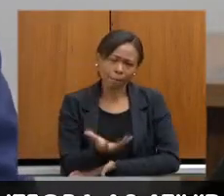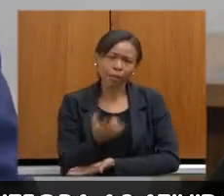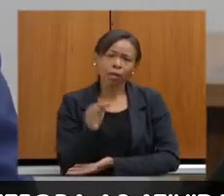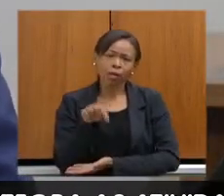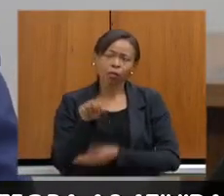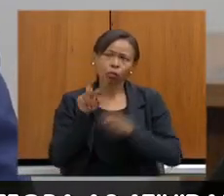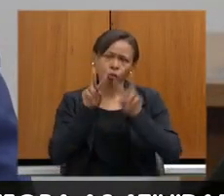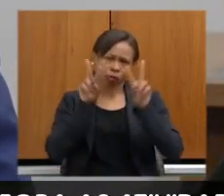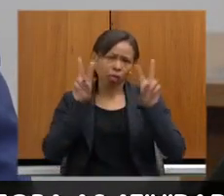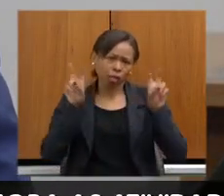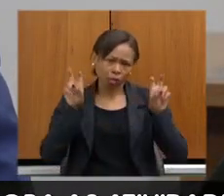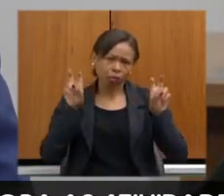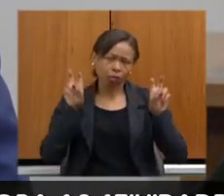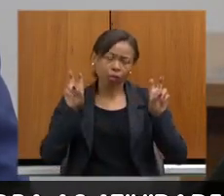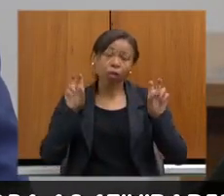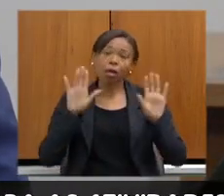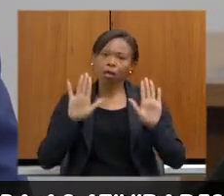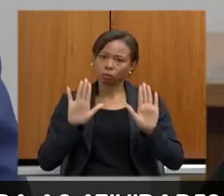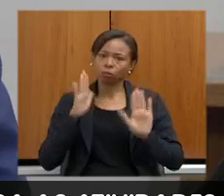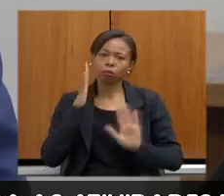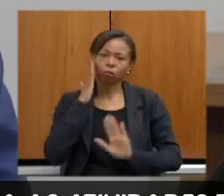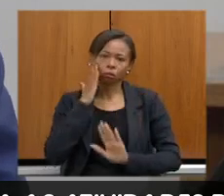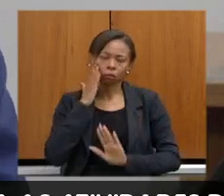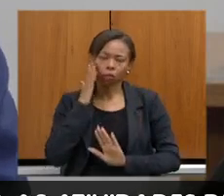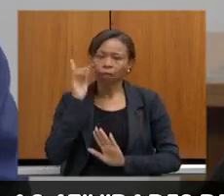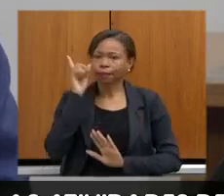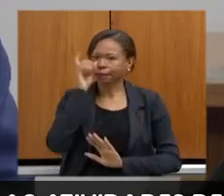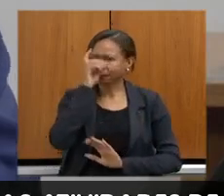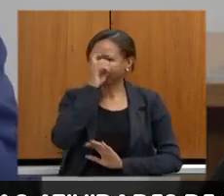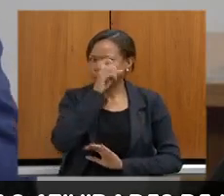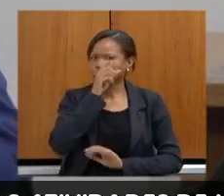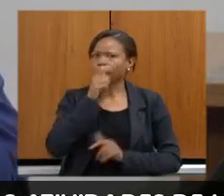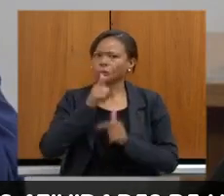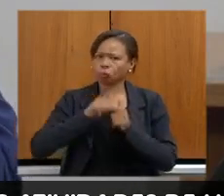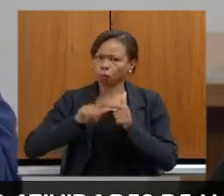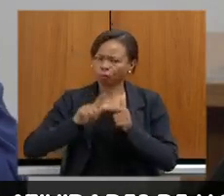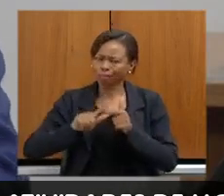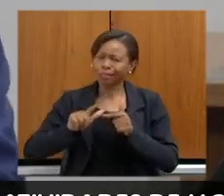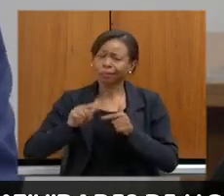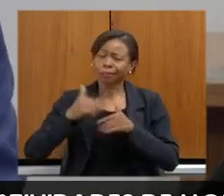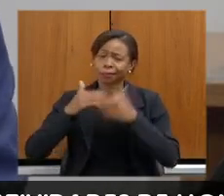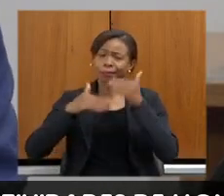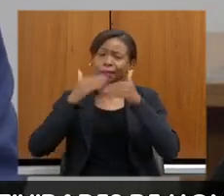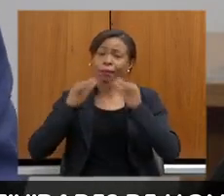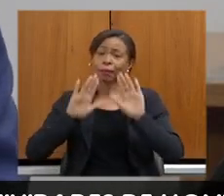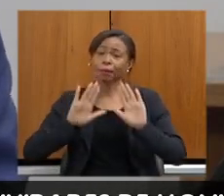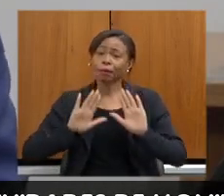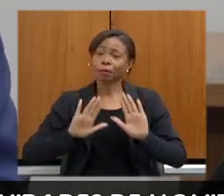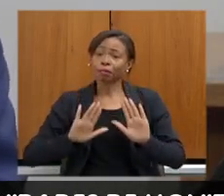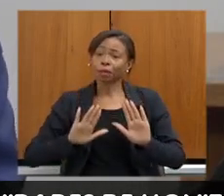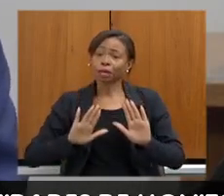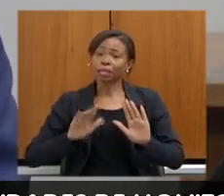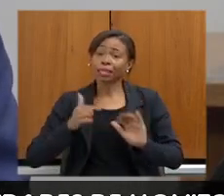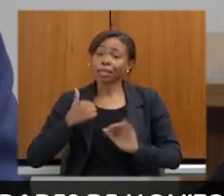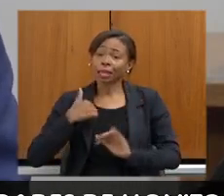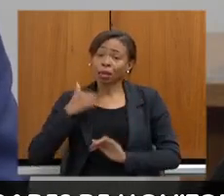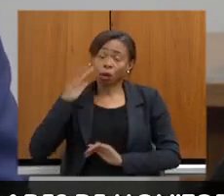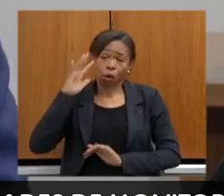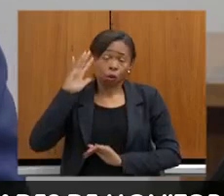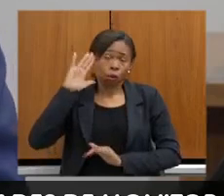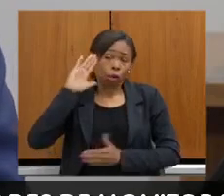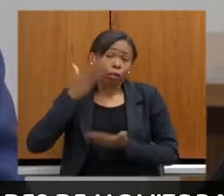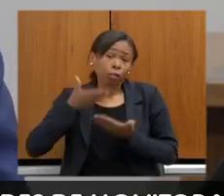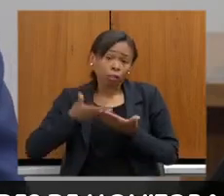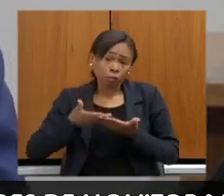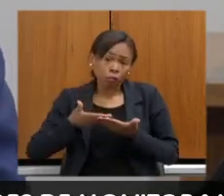reconheço todas as dificuldades e as necessidades de evolução, mas eu acredito que nós temos campo para